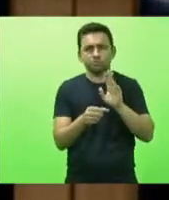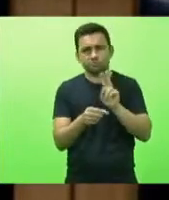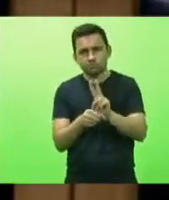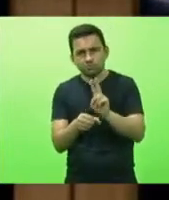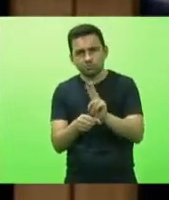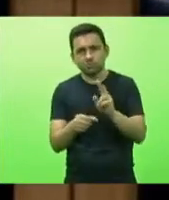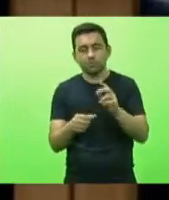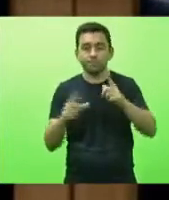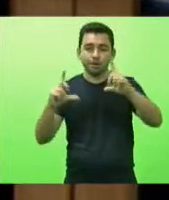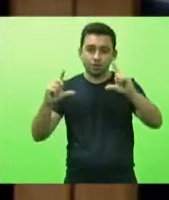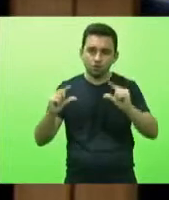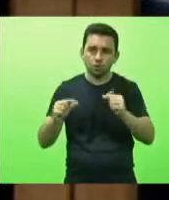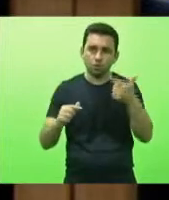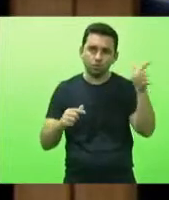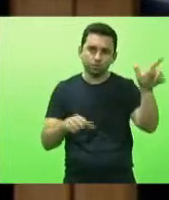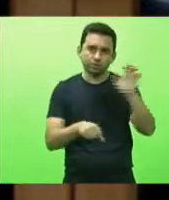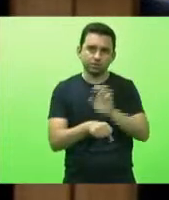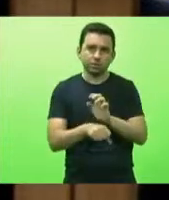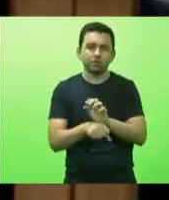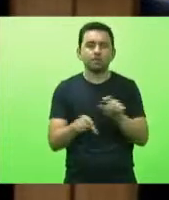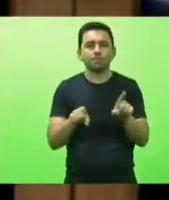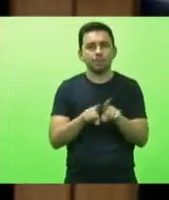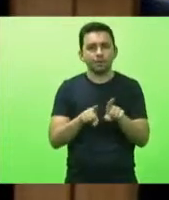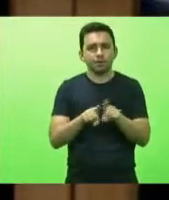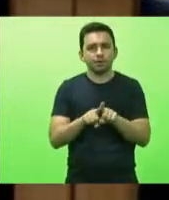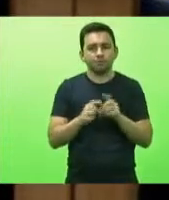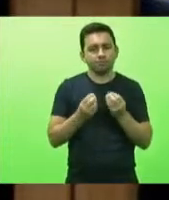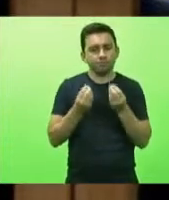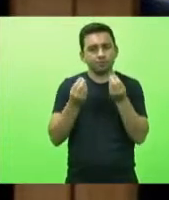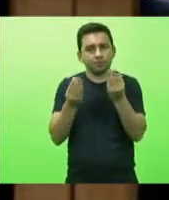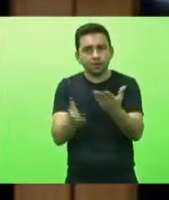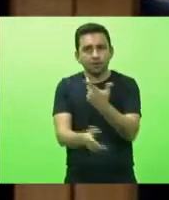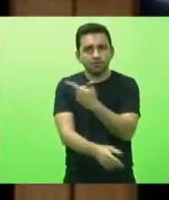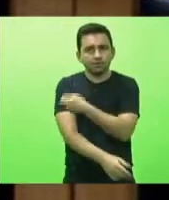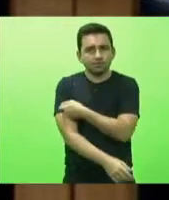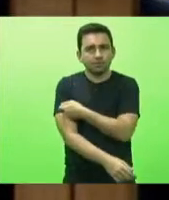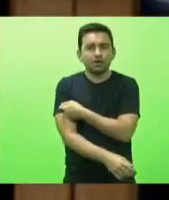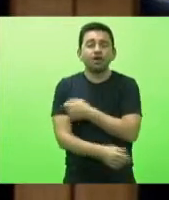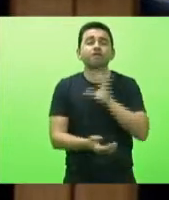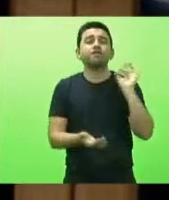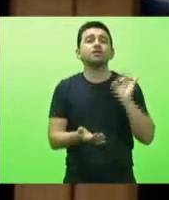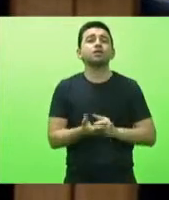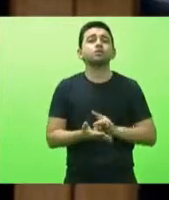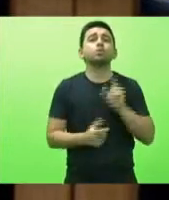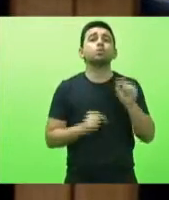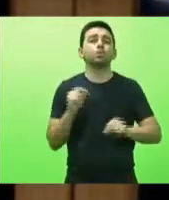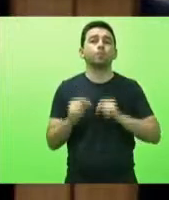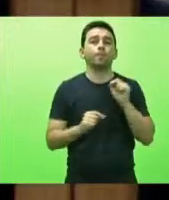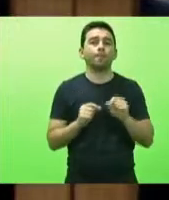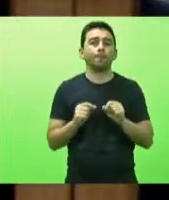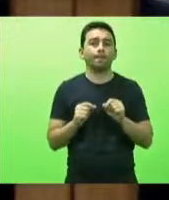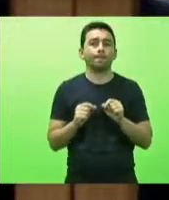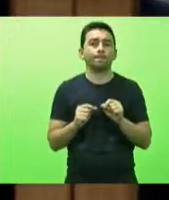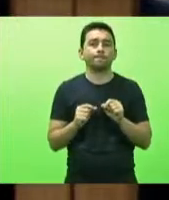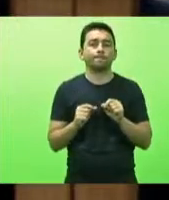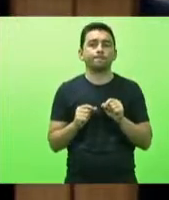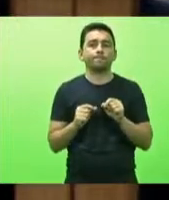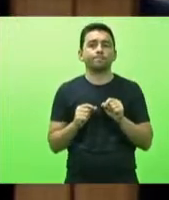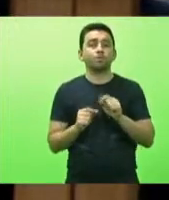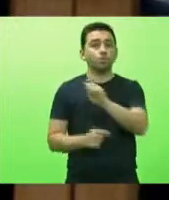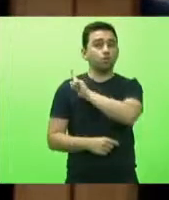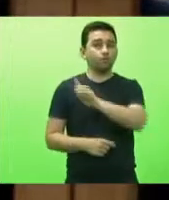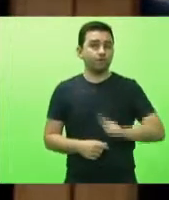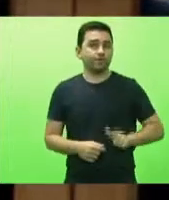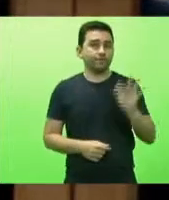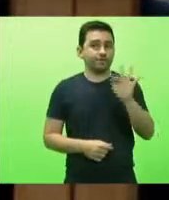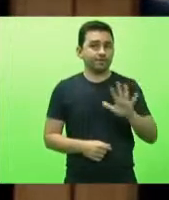outros estados seja pelo oferecimento de vacinas a verdade é o seguinte o governo federal